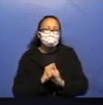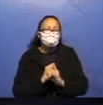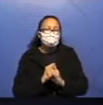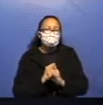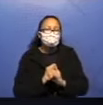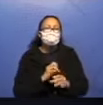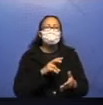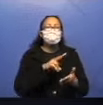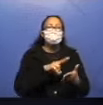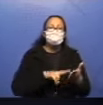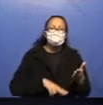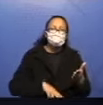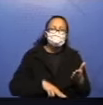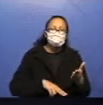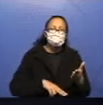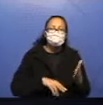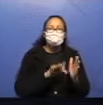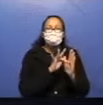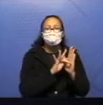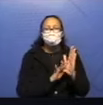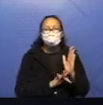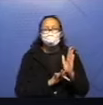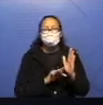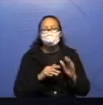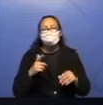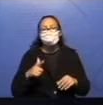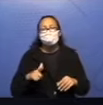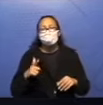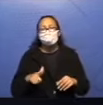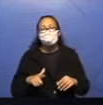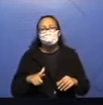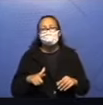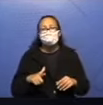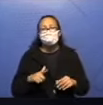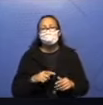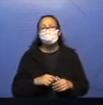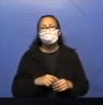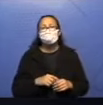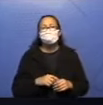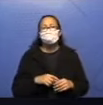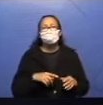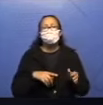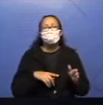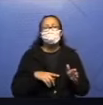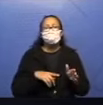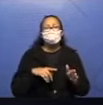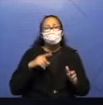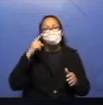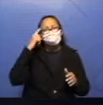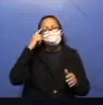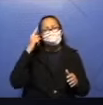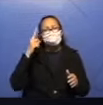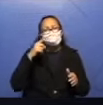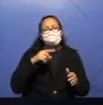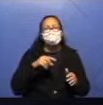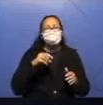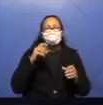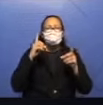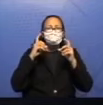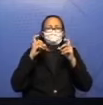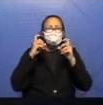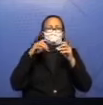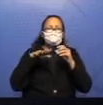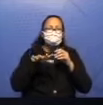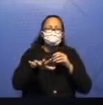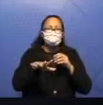relendo o texto novamente. Agora aqui. Você vai tirar as dúvidas. Corrigir. Mandar a foto